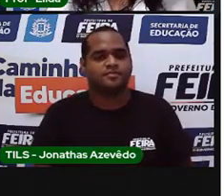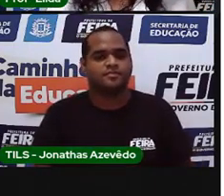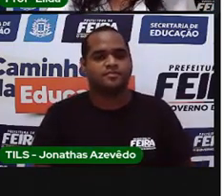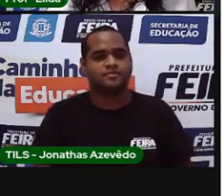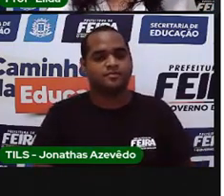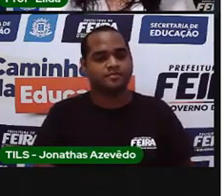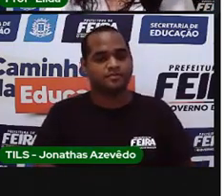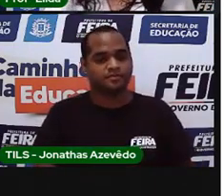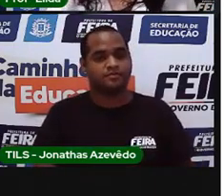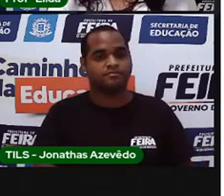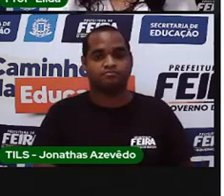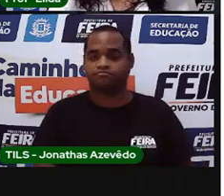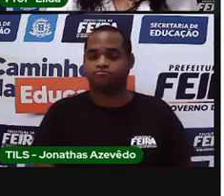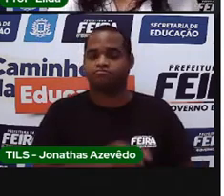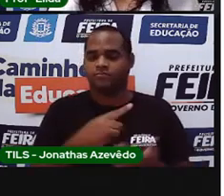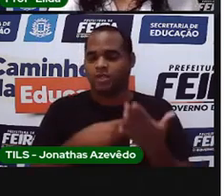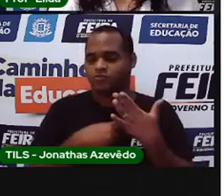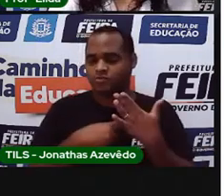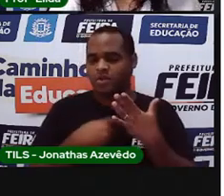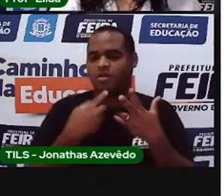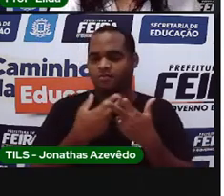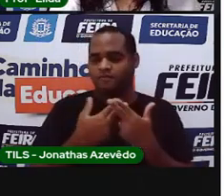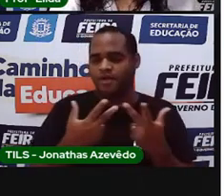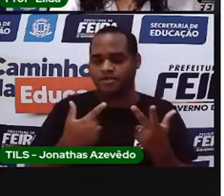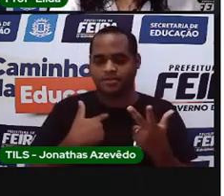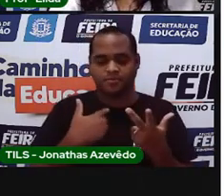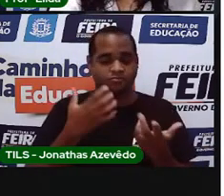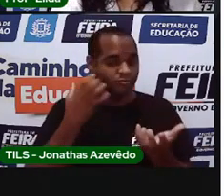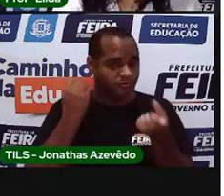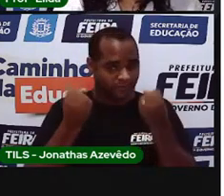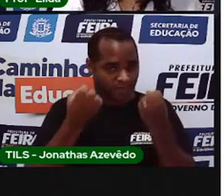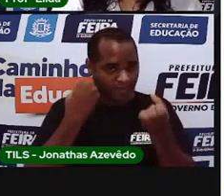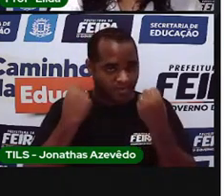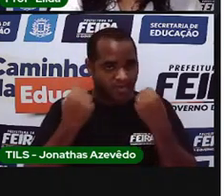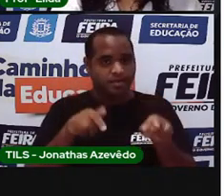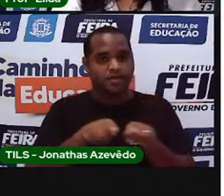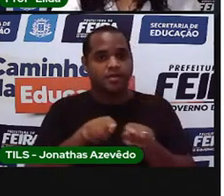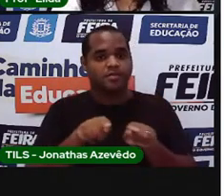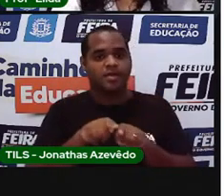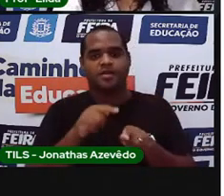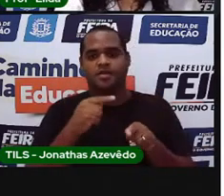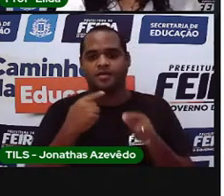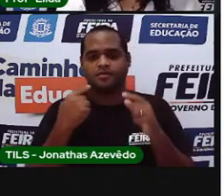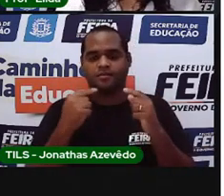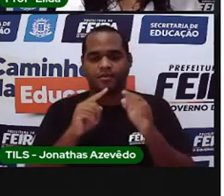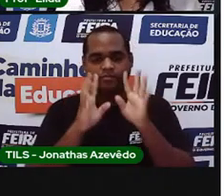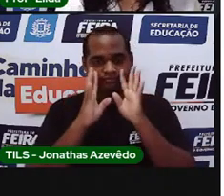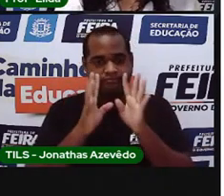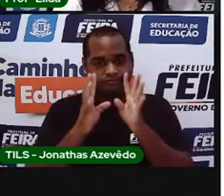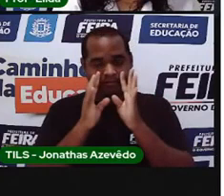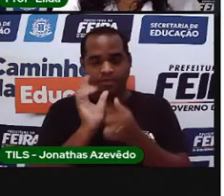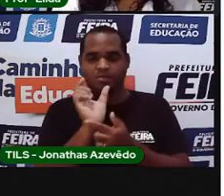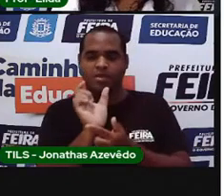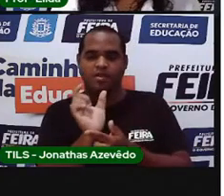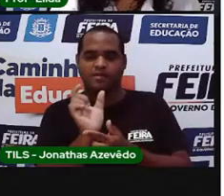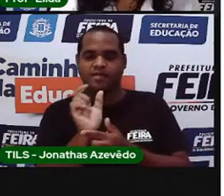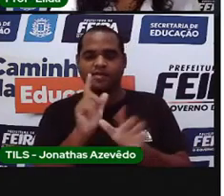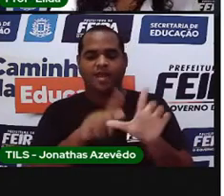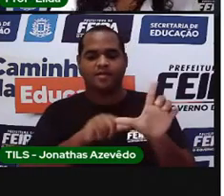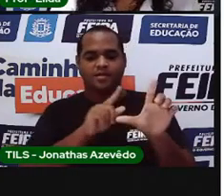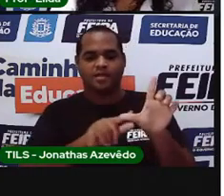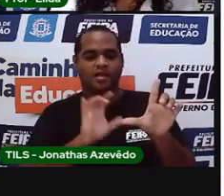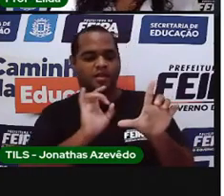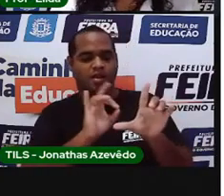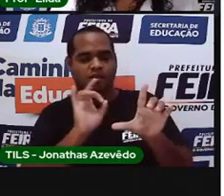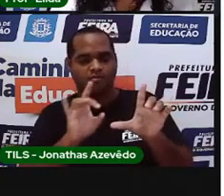Fazer isso ajuda bastante a gente ouvir as letrinhas que vão estar na palavra. E aí você vai